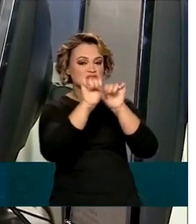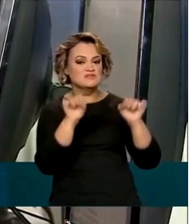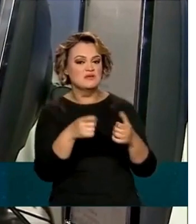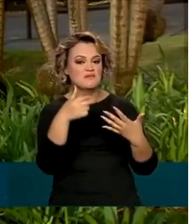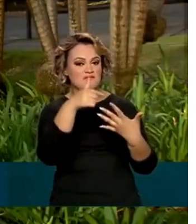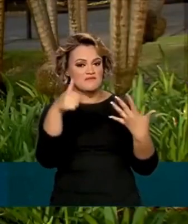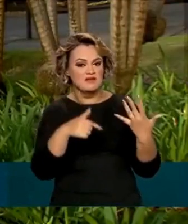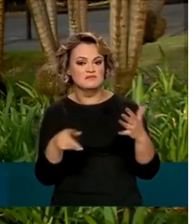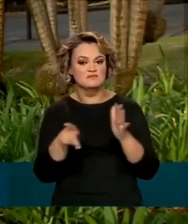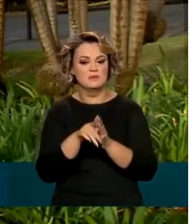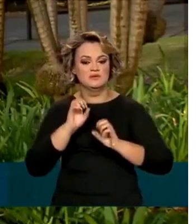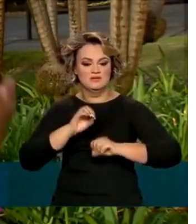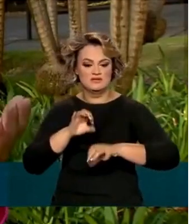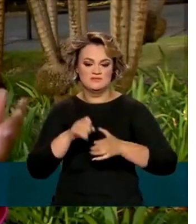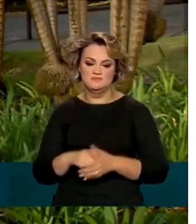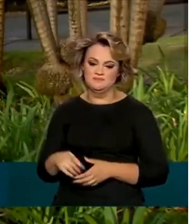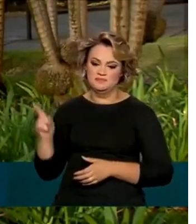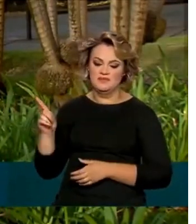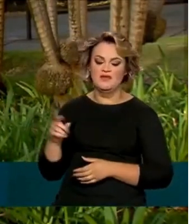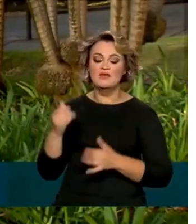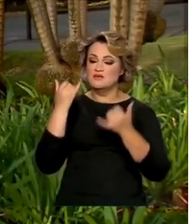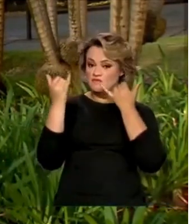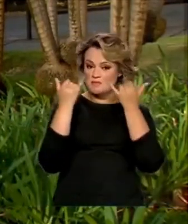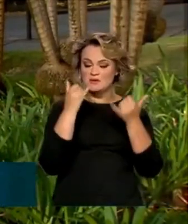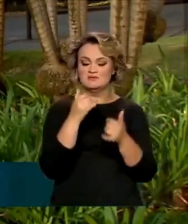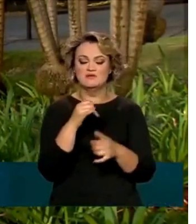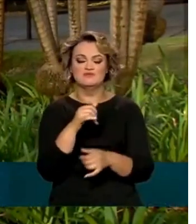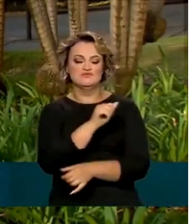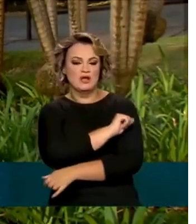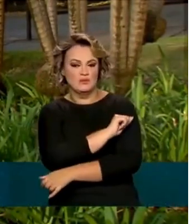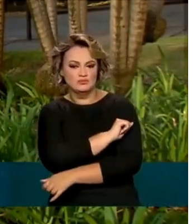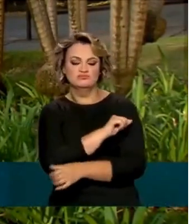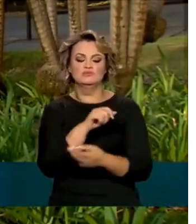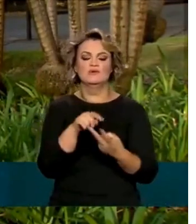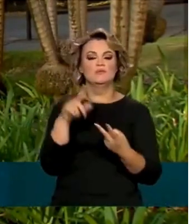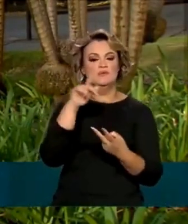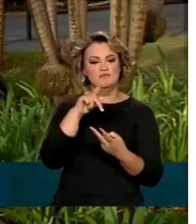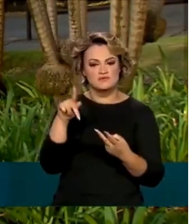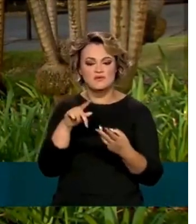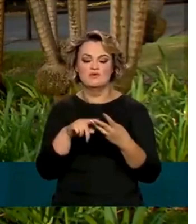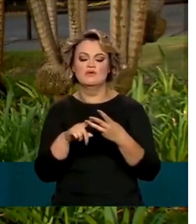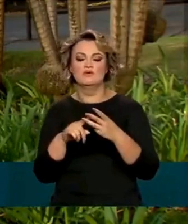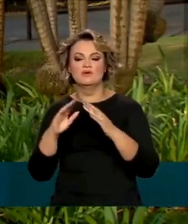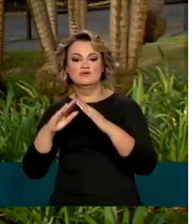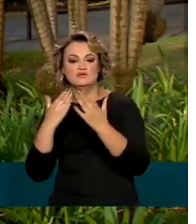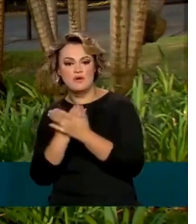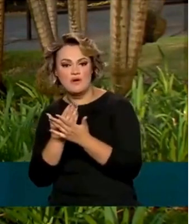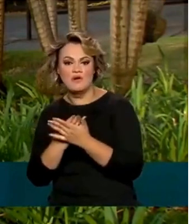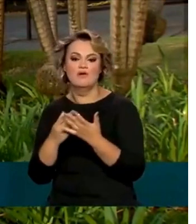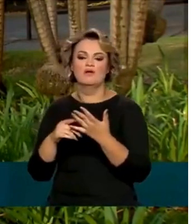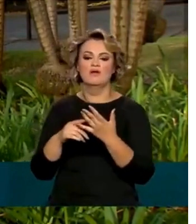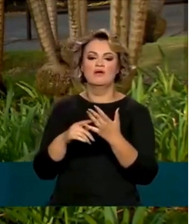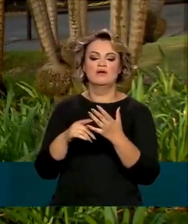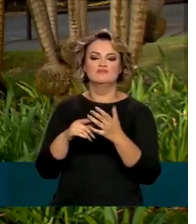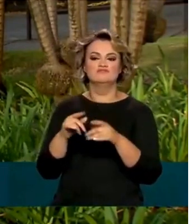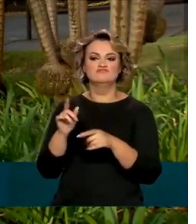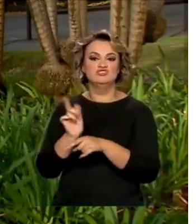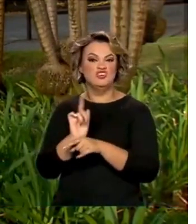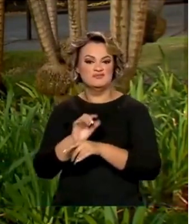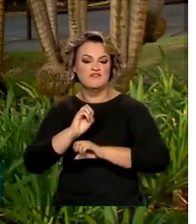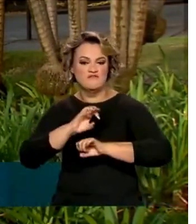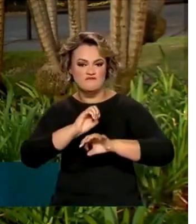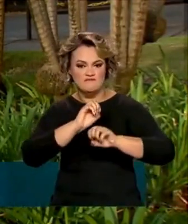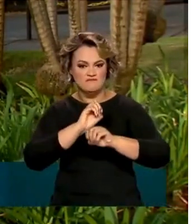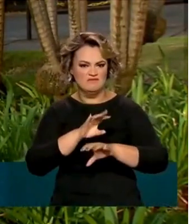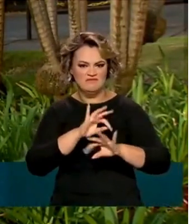educação. Dados de estudantes, profissionais da educação, instituições de ensino e gestão de programas educacionais vão estar